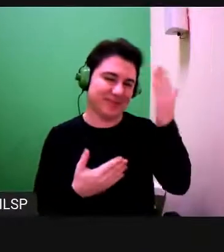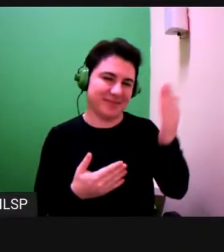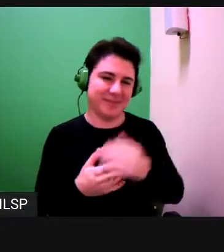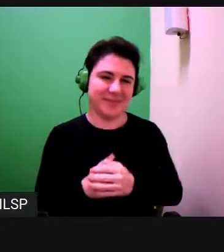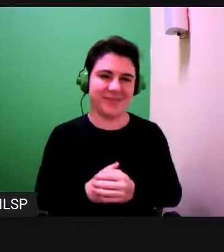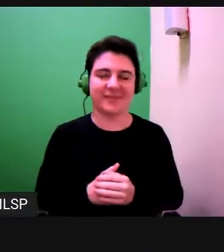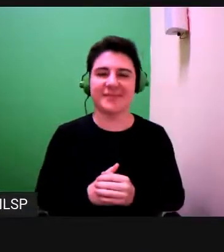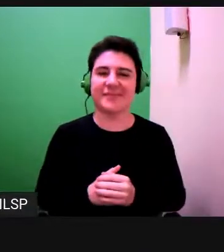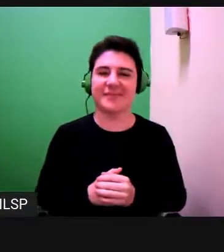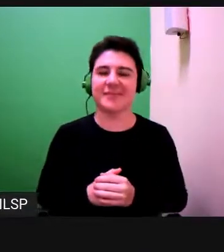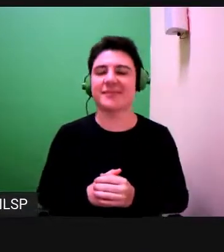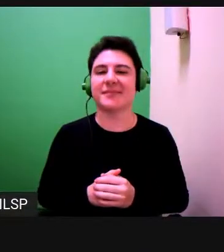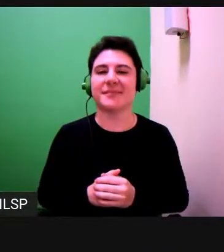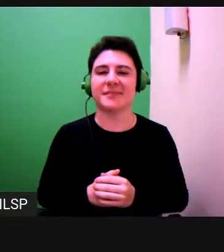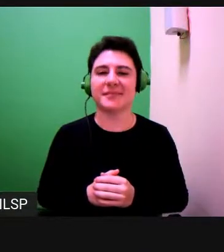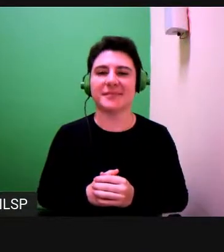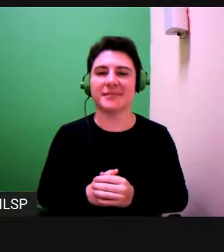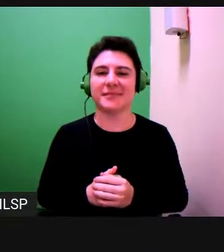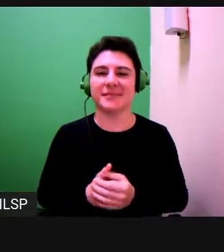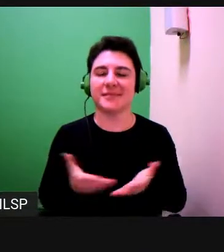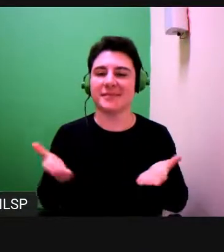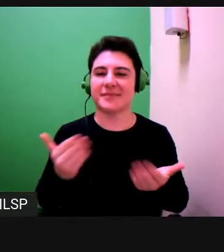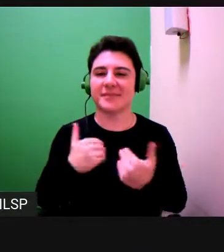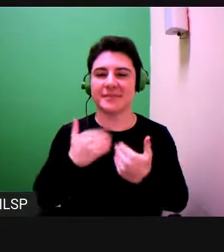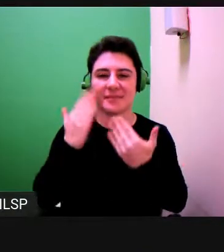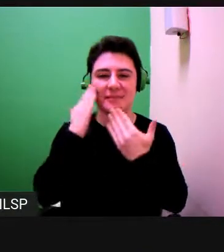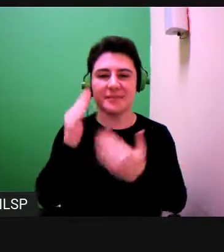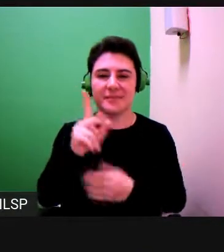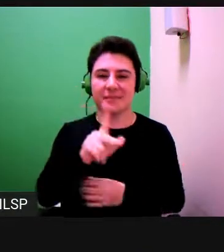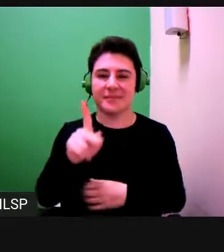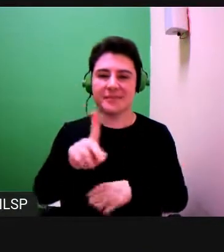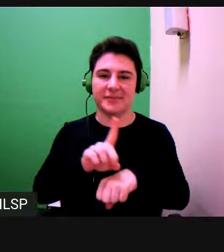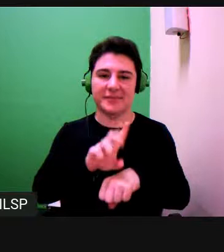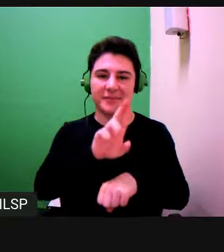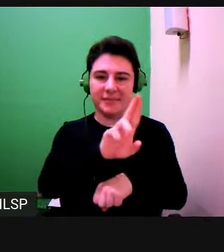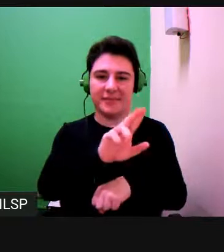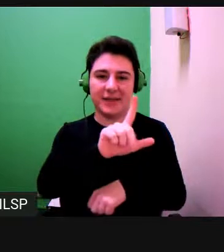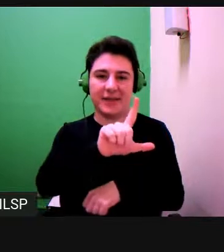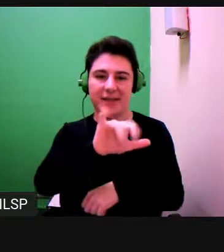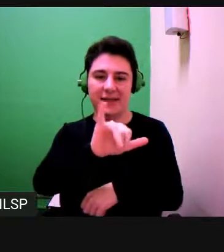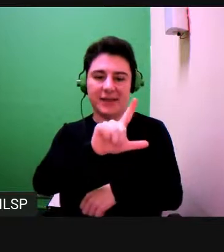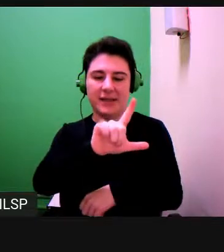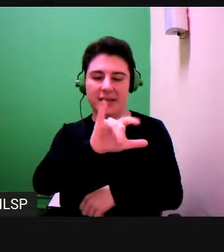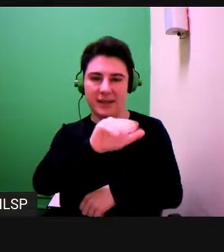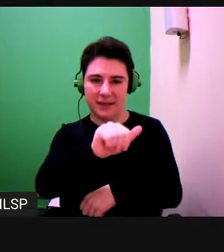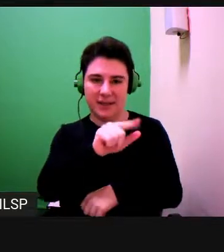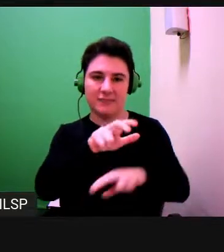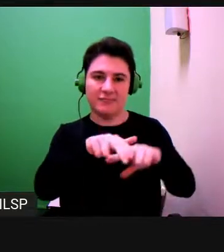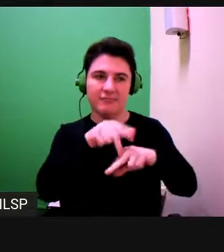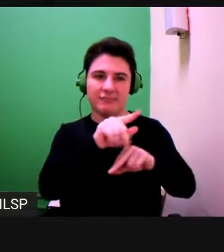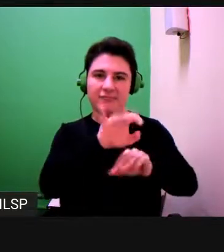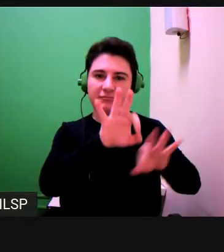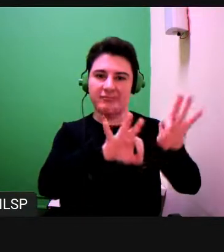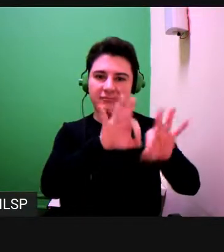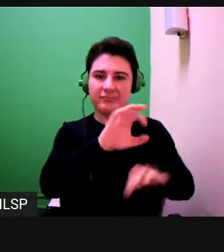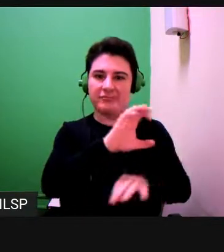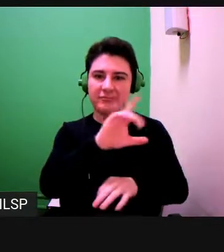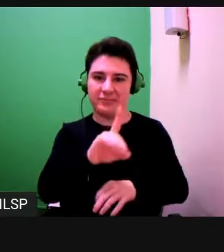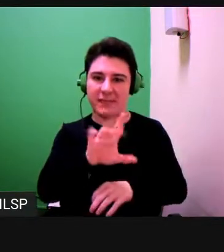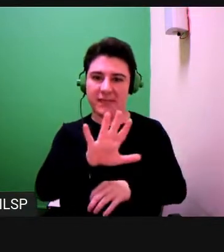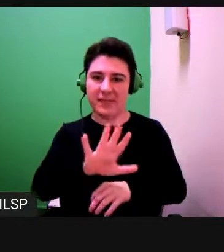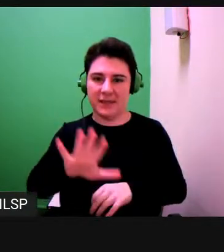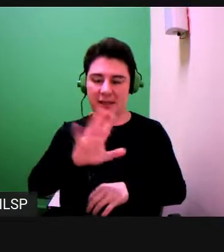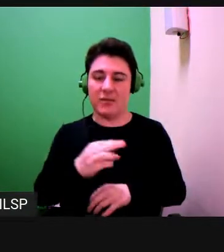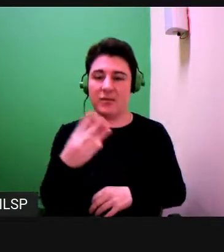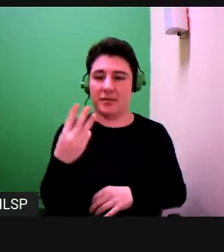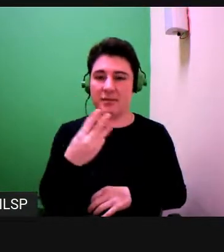Obrigada. de começar agradecendo a professora doutora Lília Abreu Tardelli pela organização e coordenação geral do terceiro